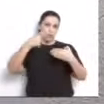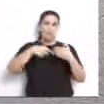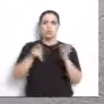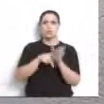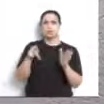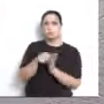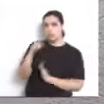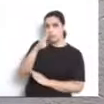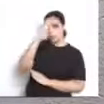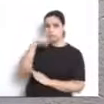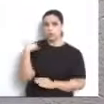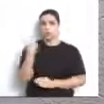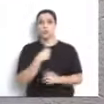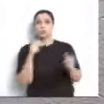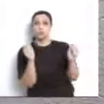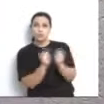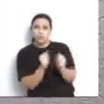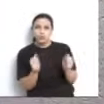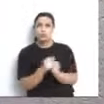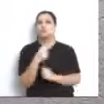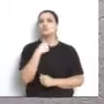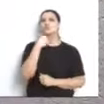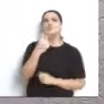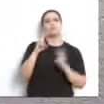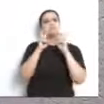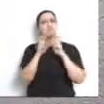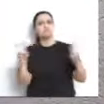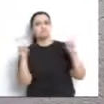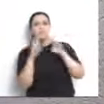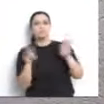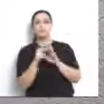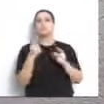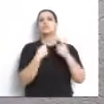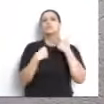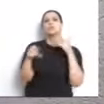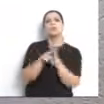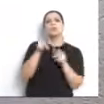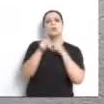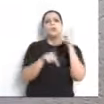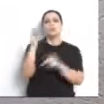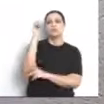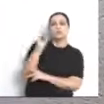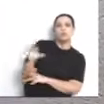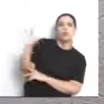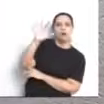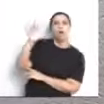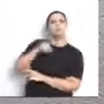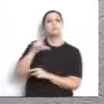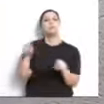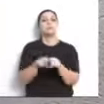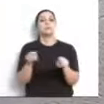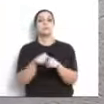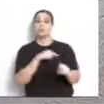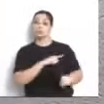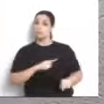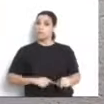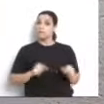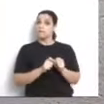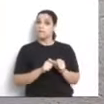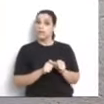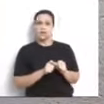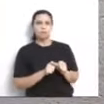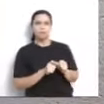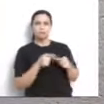auxiliar unindo a nossa voz, levando o clamor e o desejo da população do oeste do Paraná. Como o nosso governador fez.